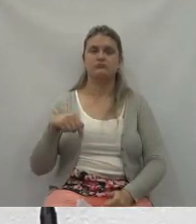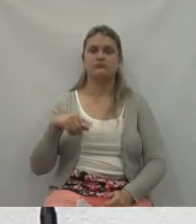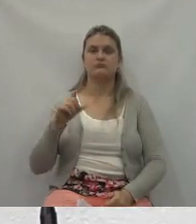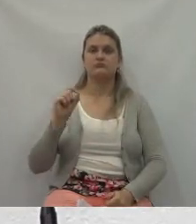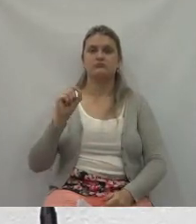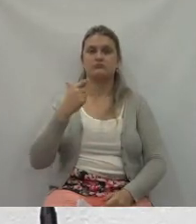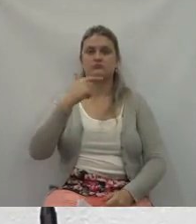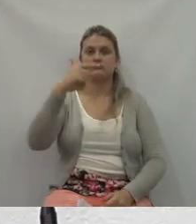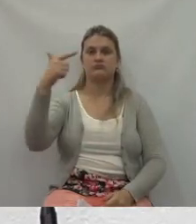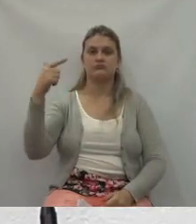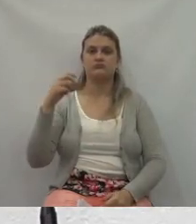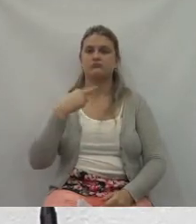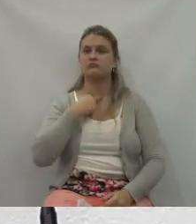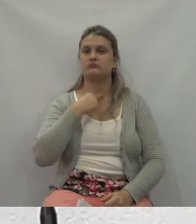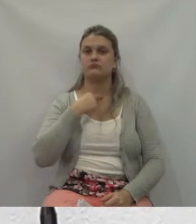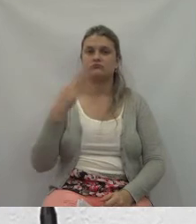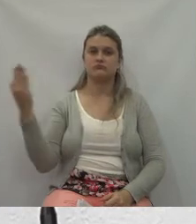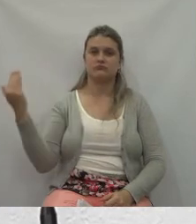compromissos outros,